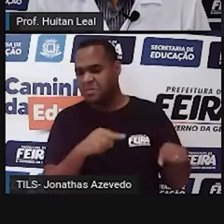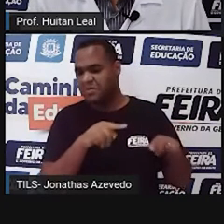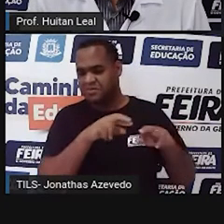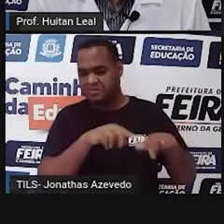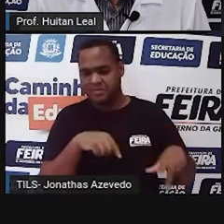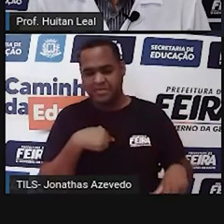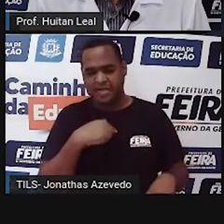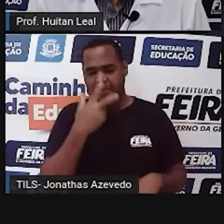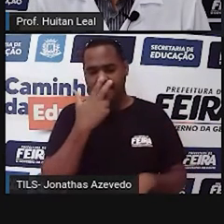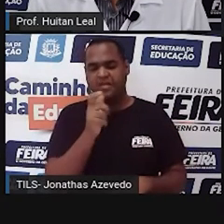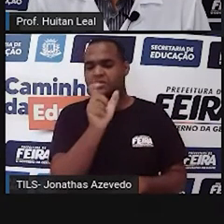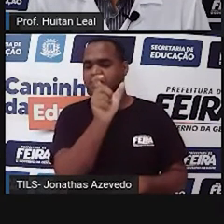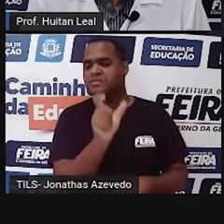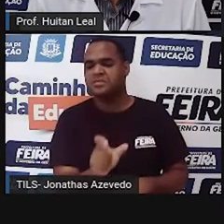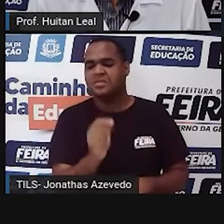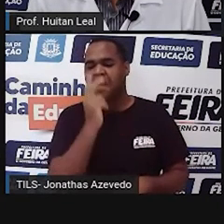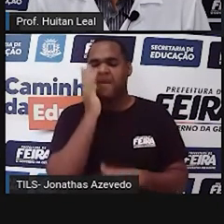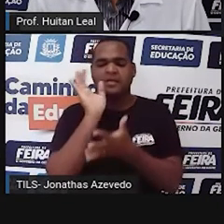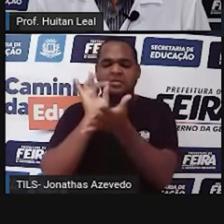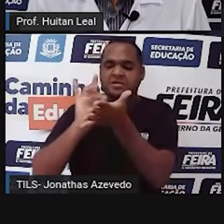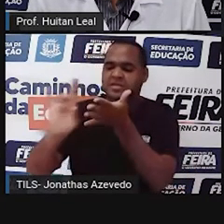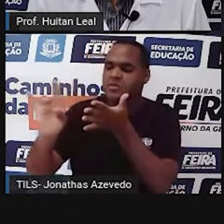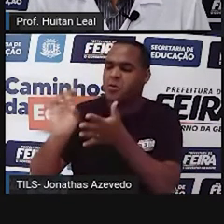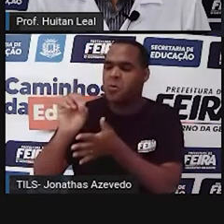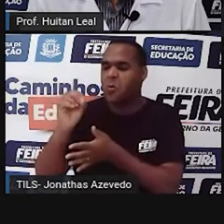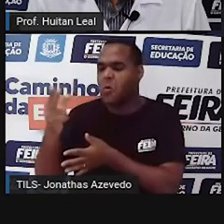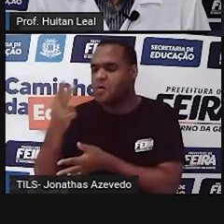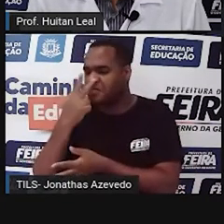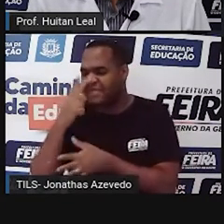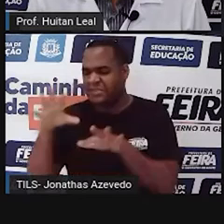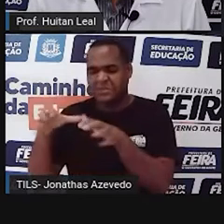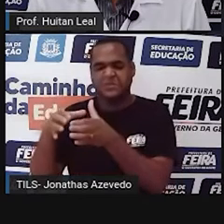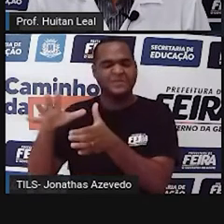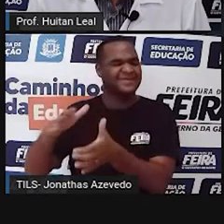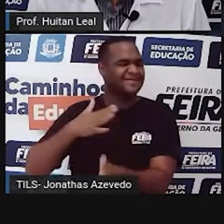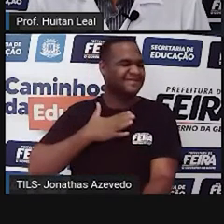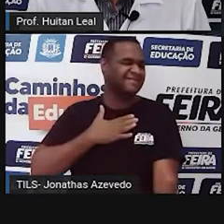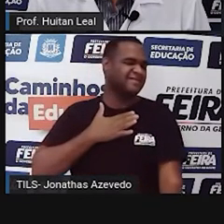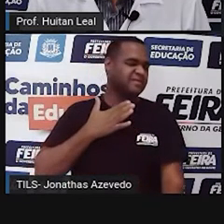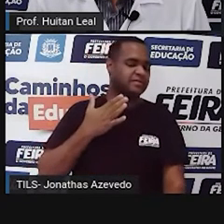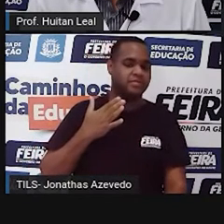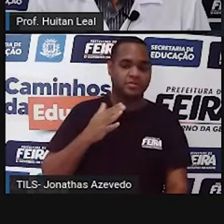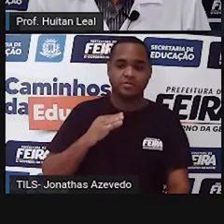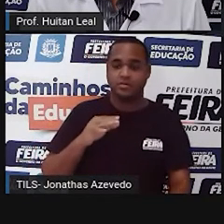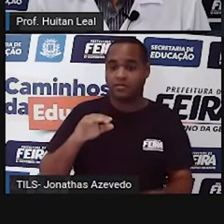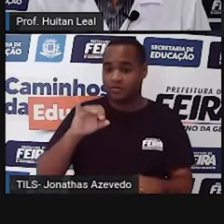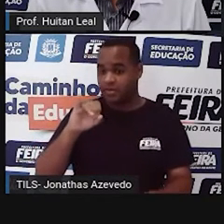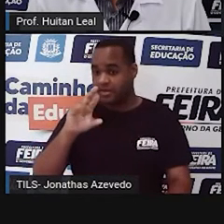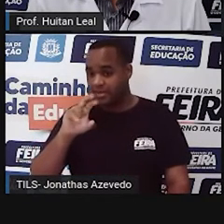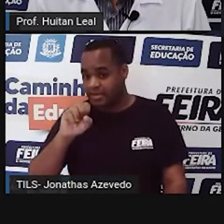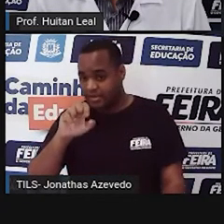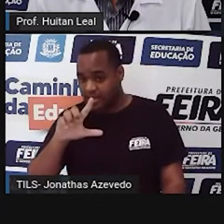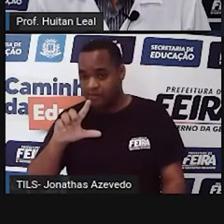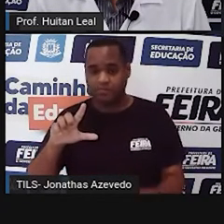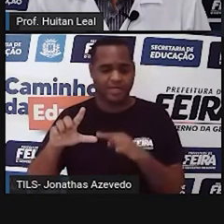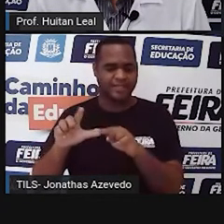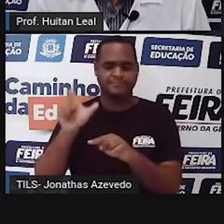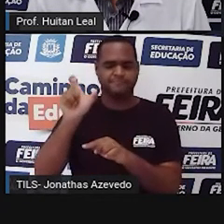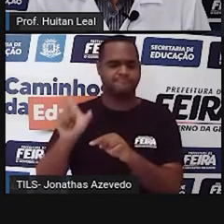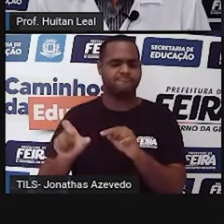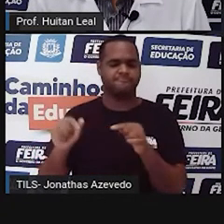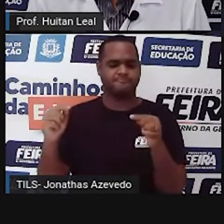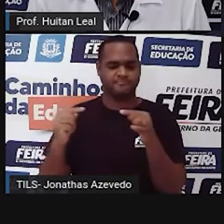imagem síntese, renegada e assustadora do grupo. Israel, para a vila Kefas, era esse ícone.